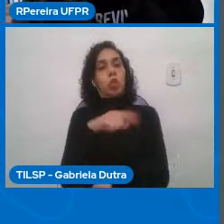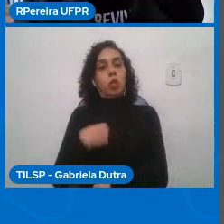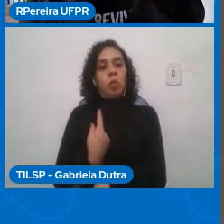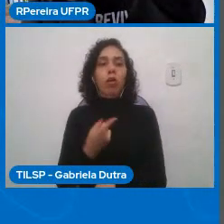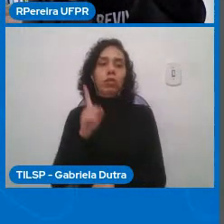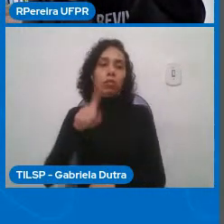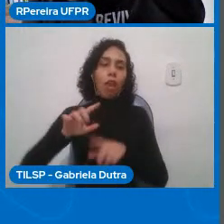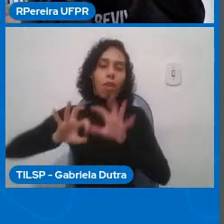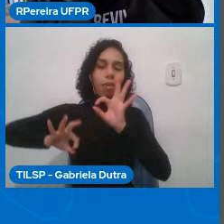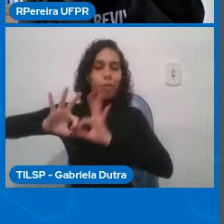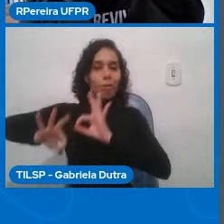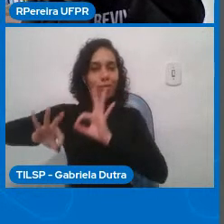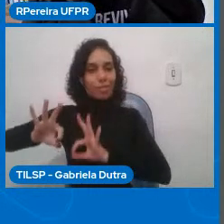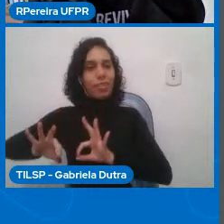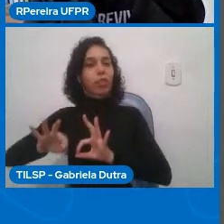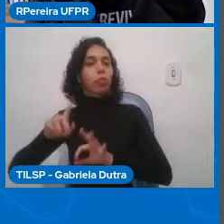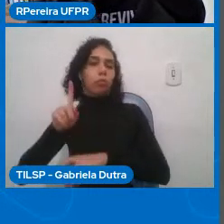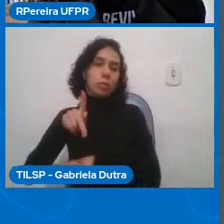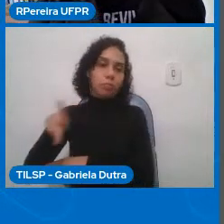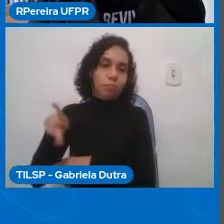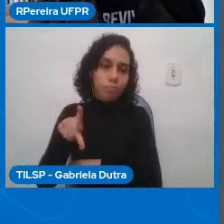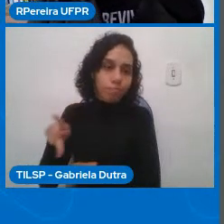docentes e